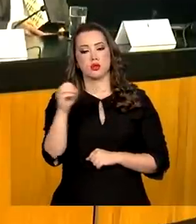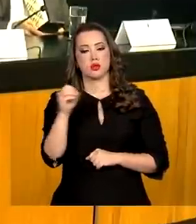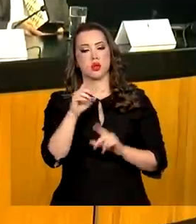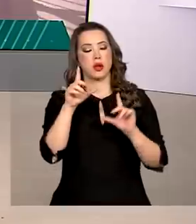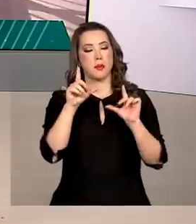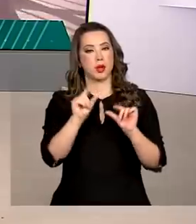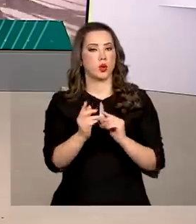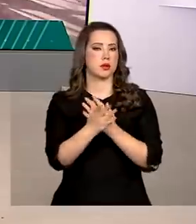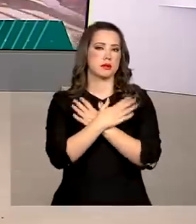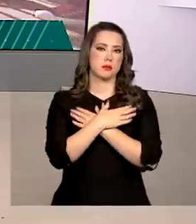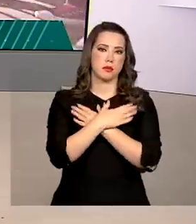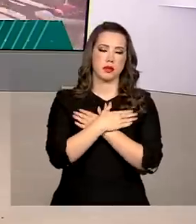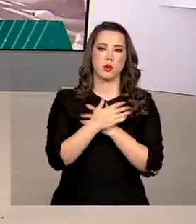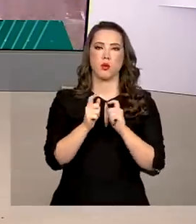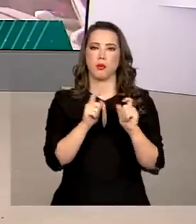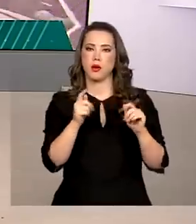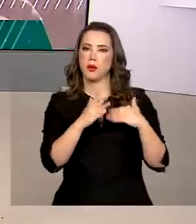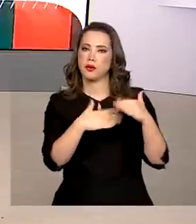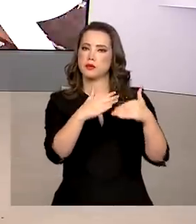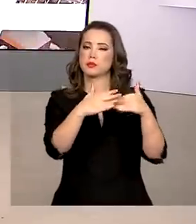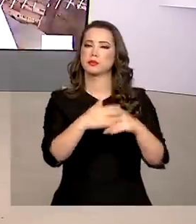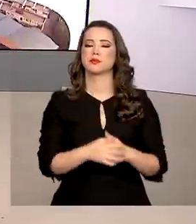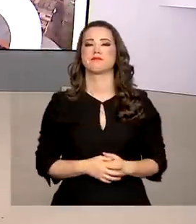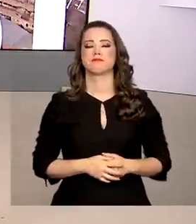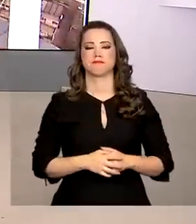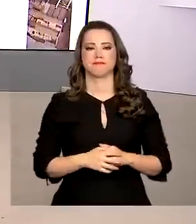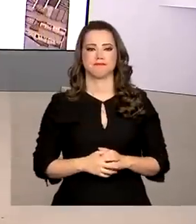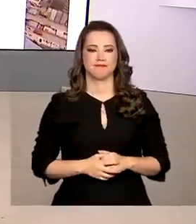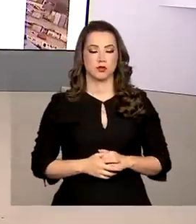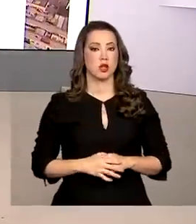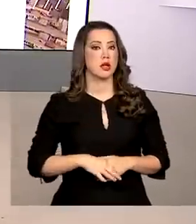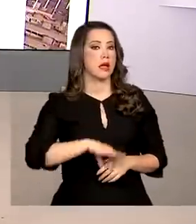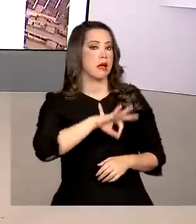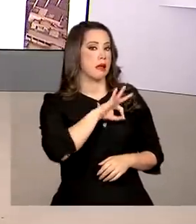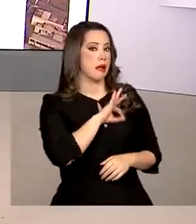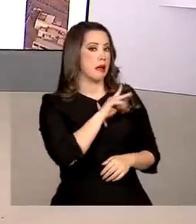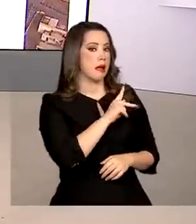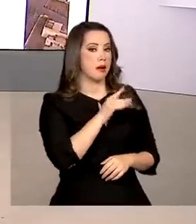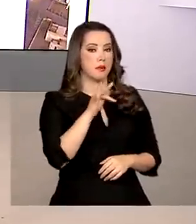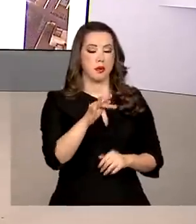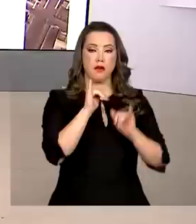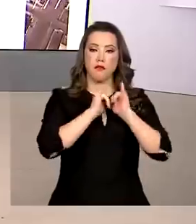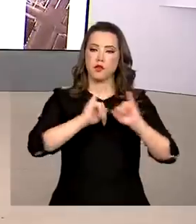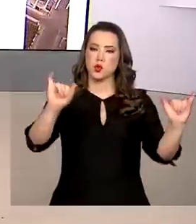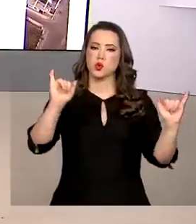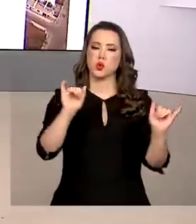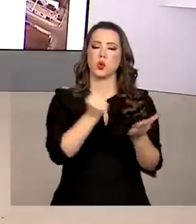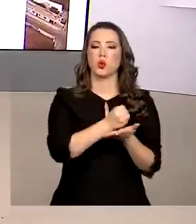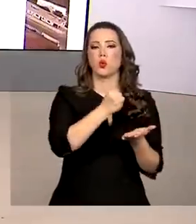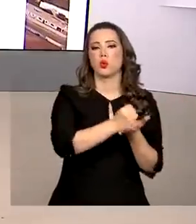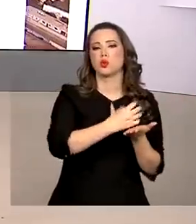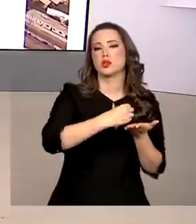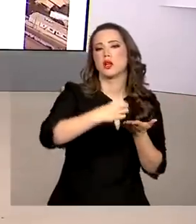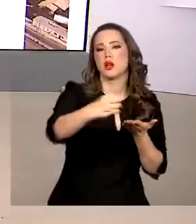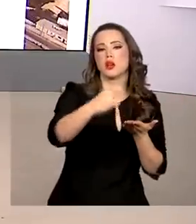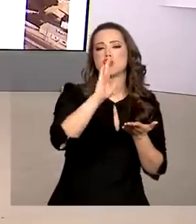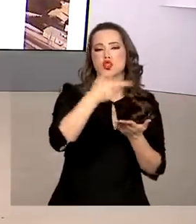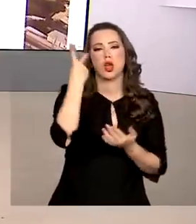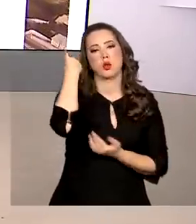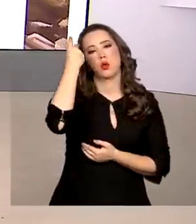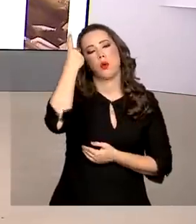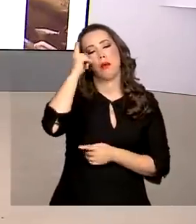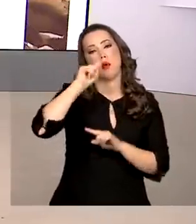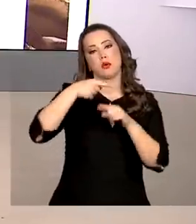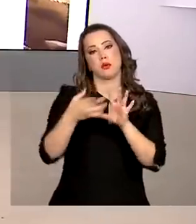desemprego. A Polícia Federal informou que a emissão de passaportes em todo o país foi normalizada depois da liberação de